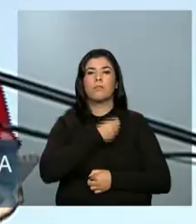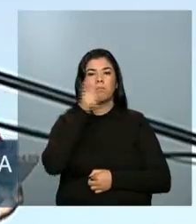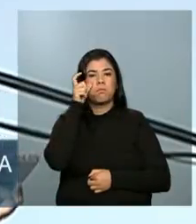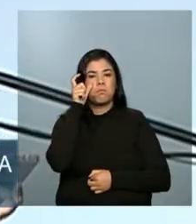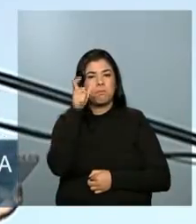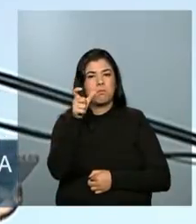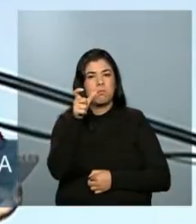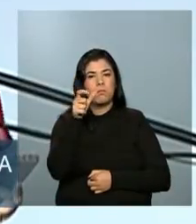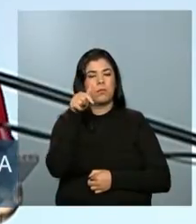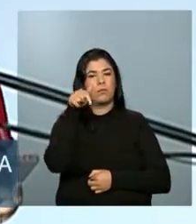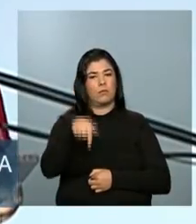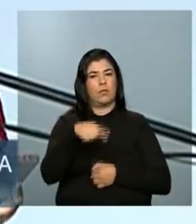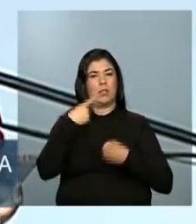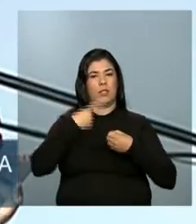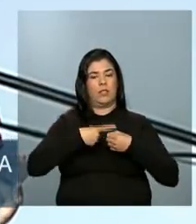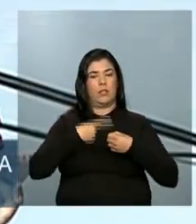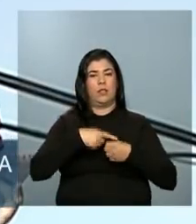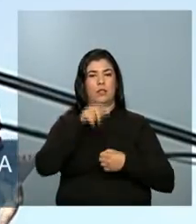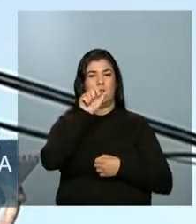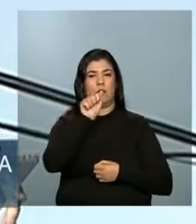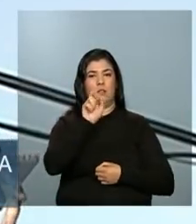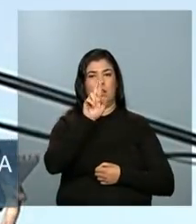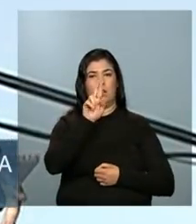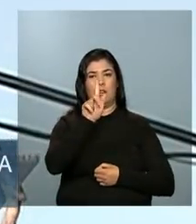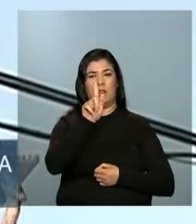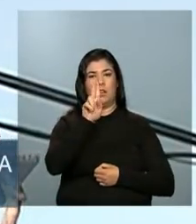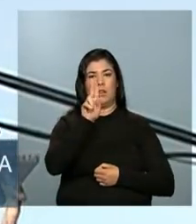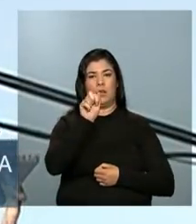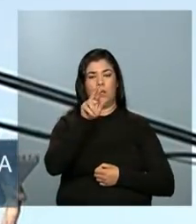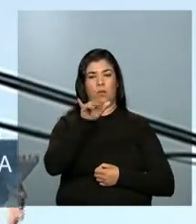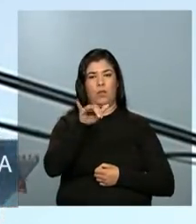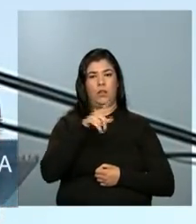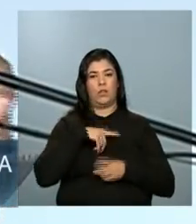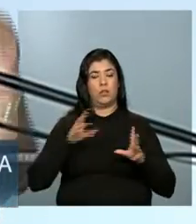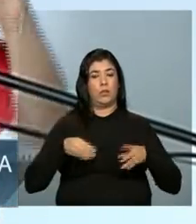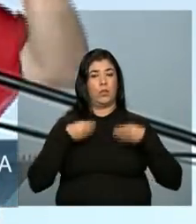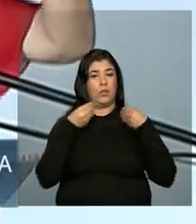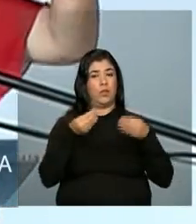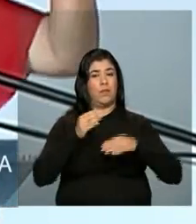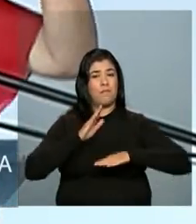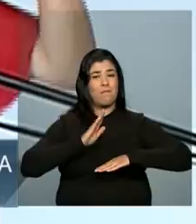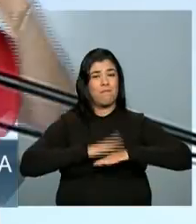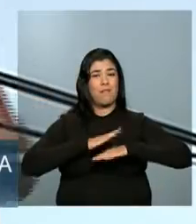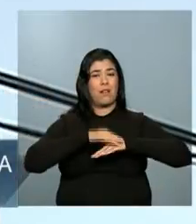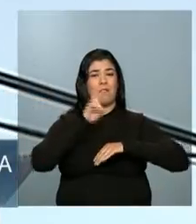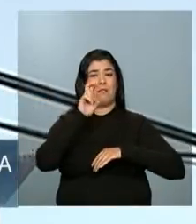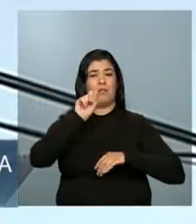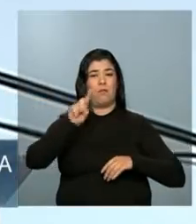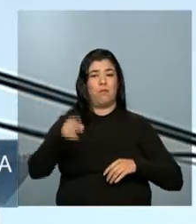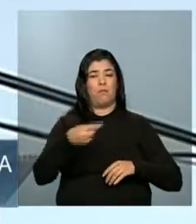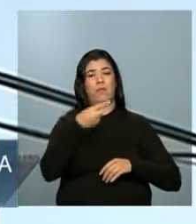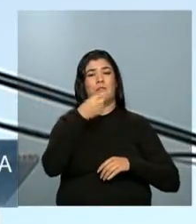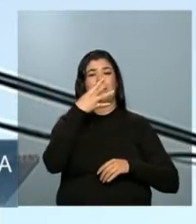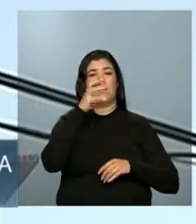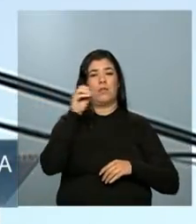Aqui em Araguari, nós já entregamos mais de 5.400